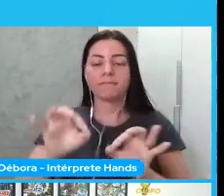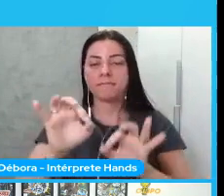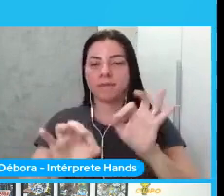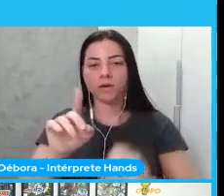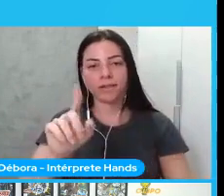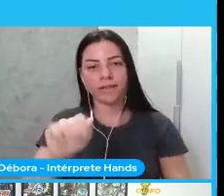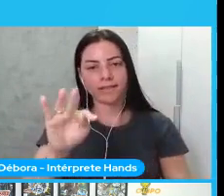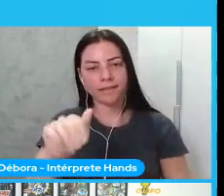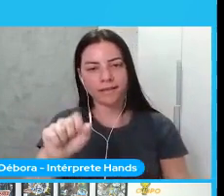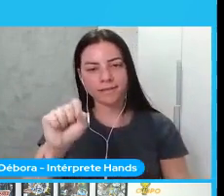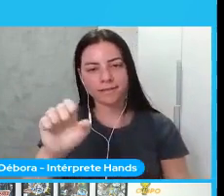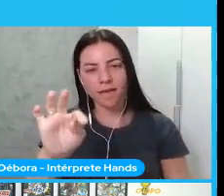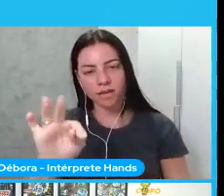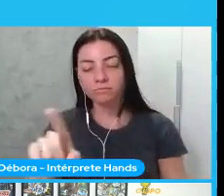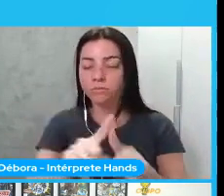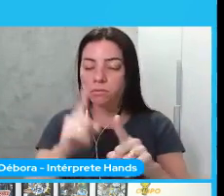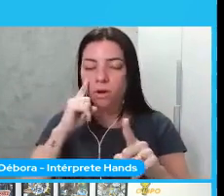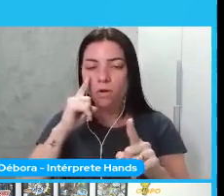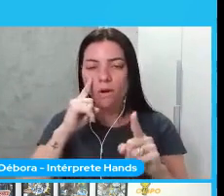por fim faço a avaliação do modelo